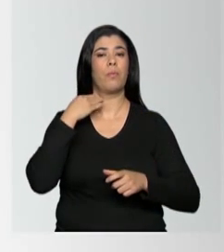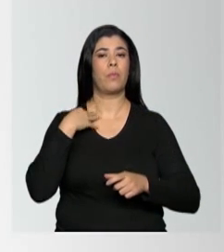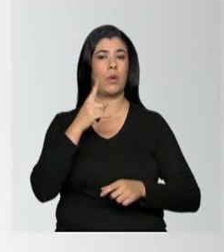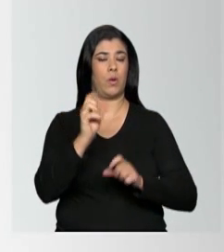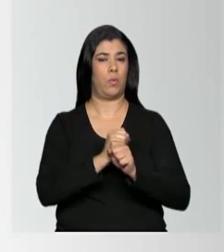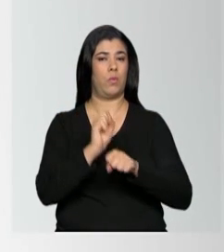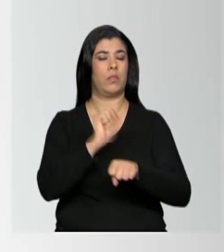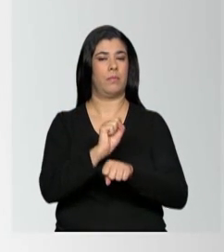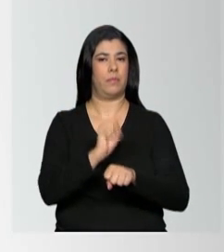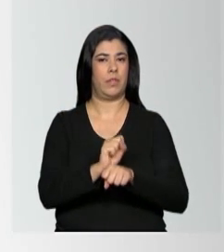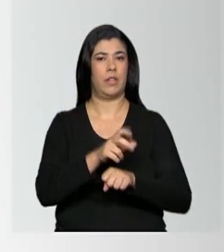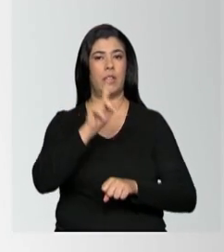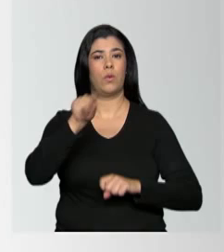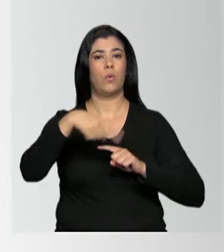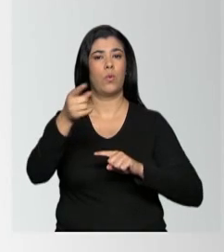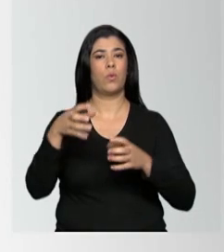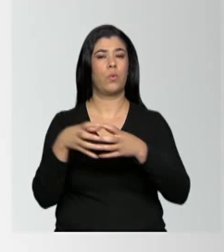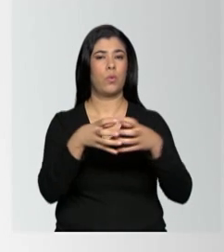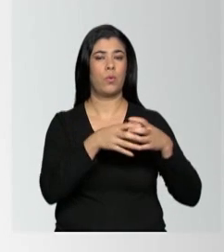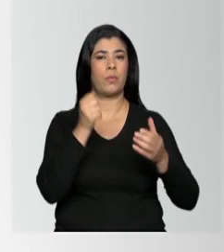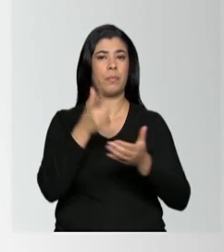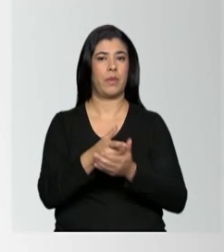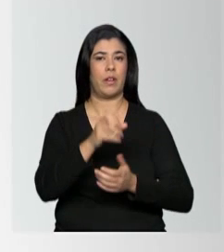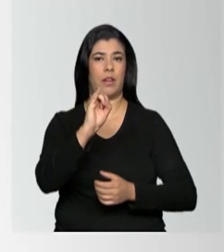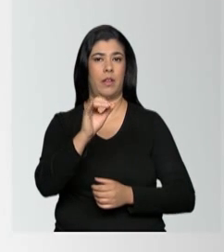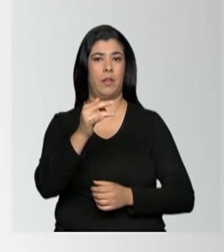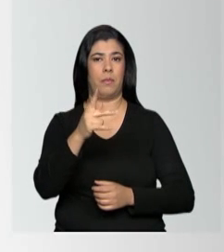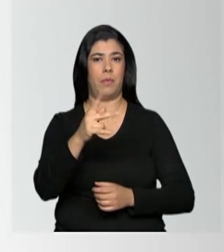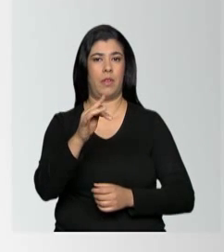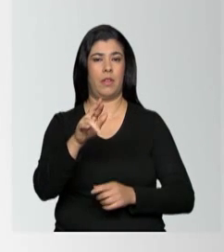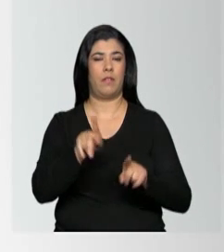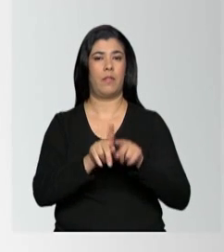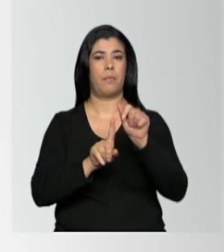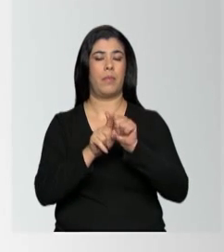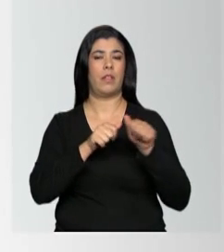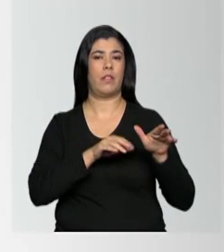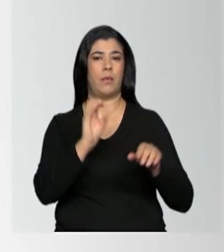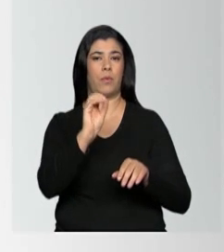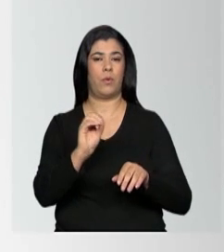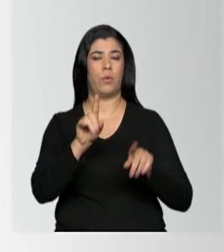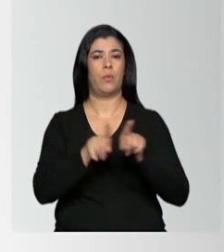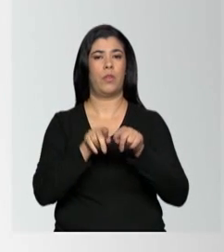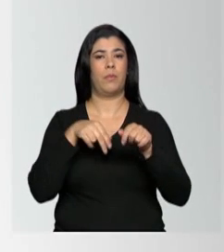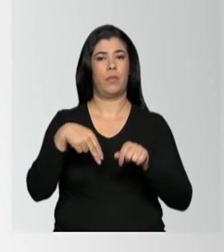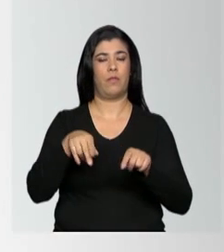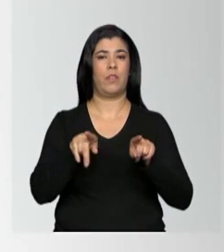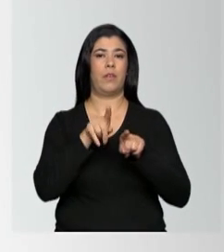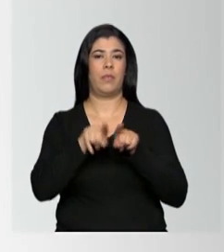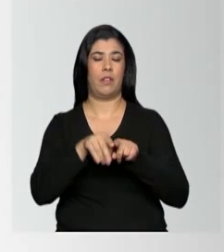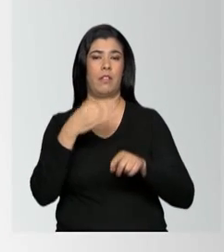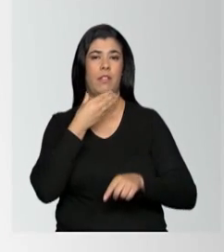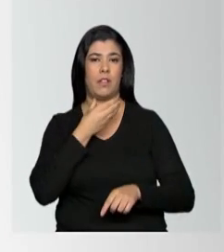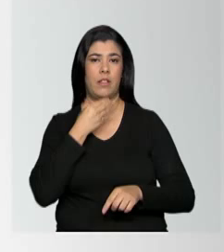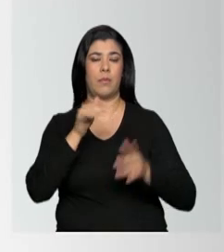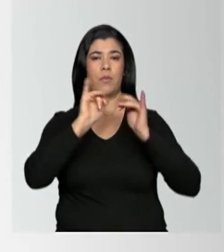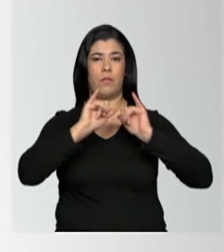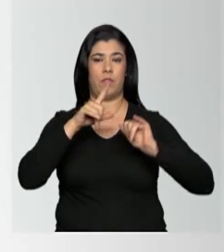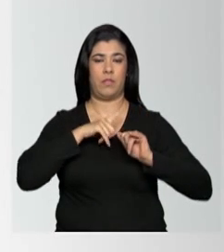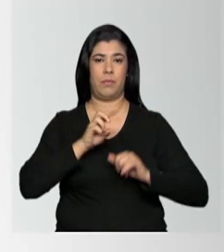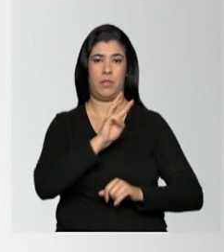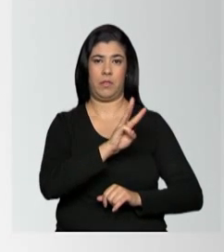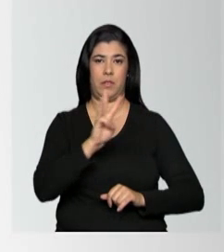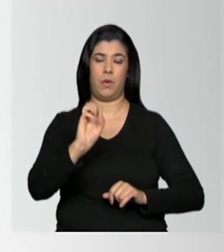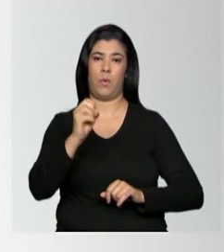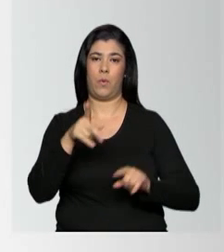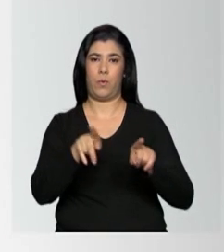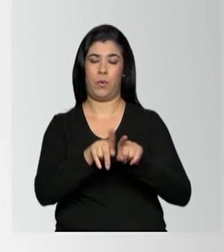durante um ano. Os próximos lotes serão liberados em setembro, outubro, novembro e dezembro. Informações em